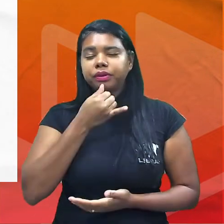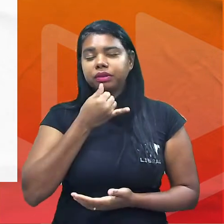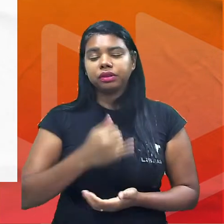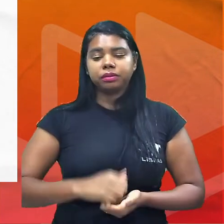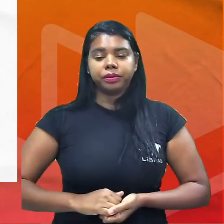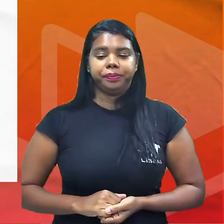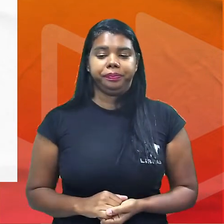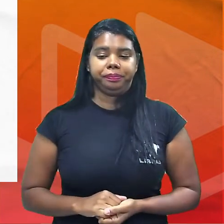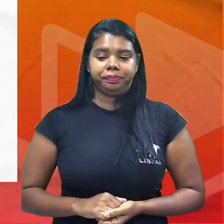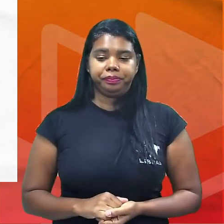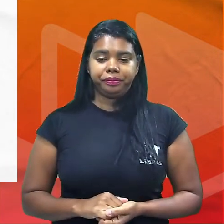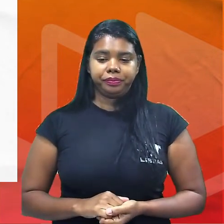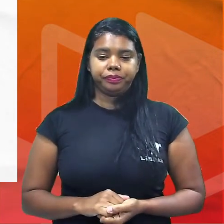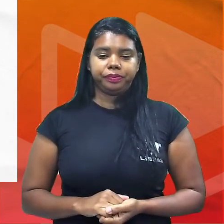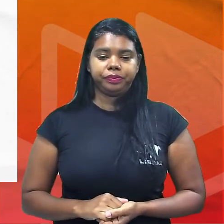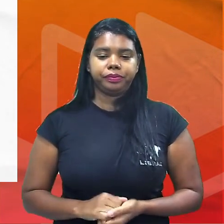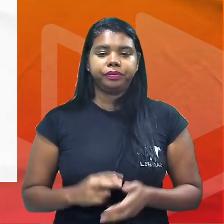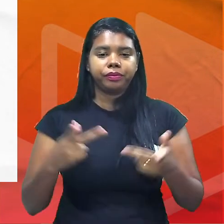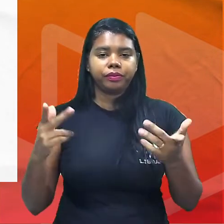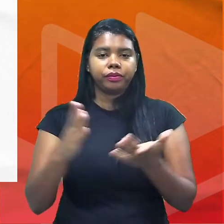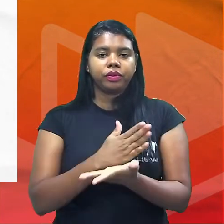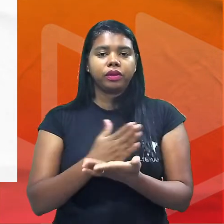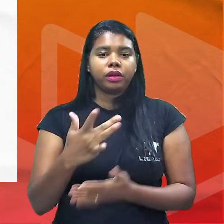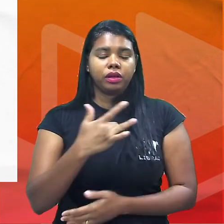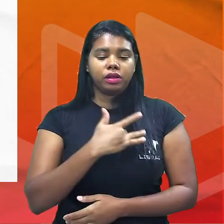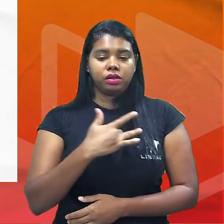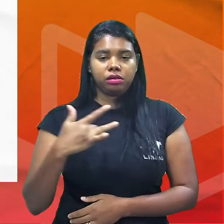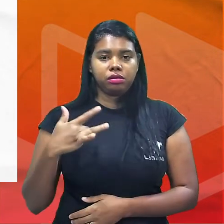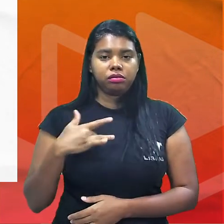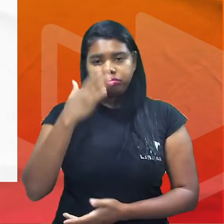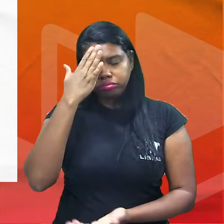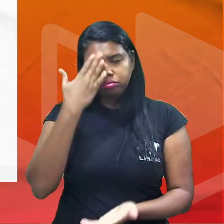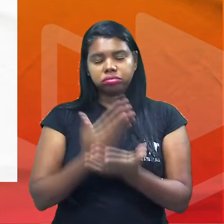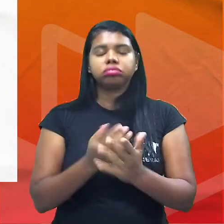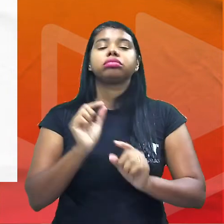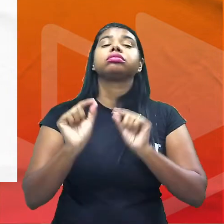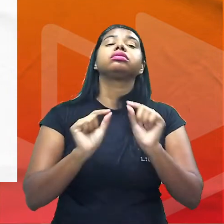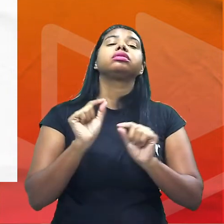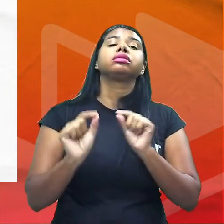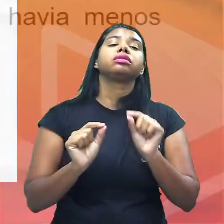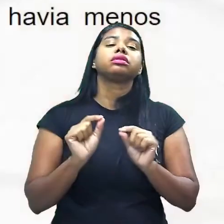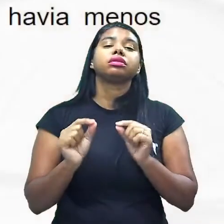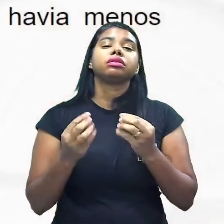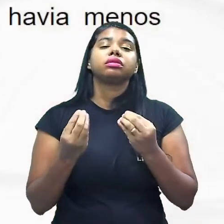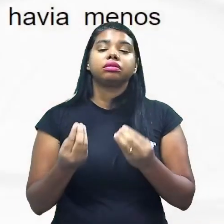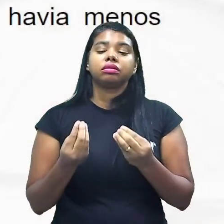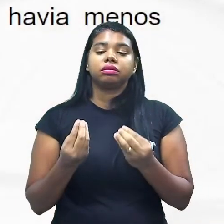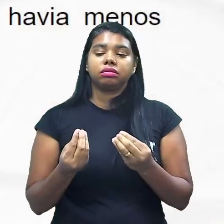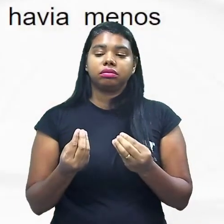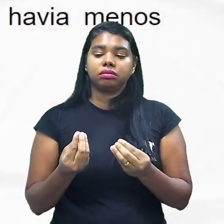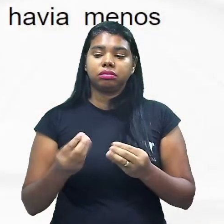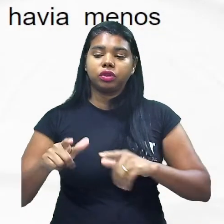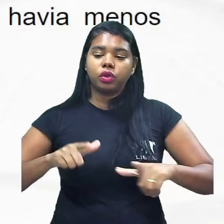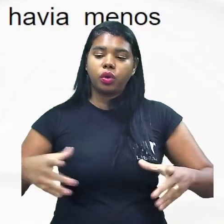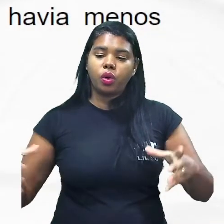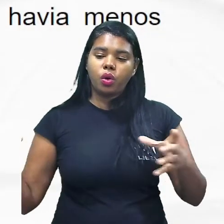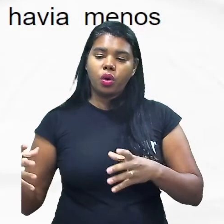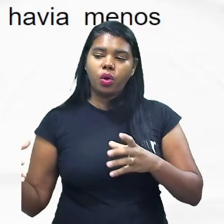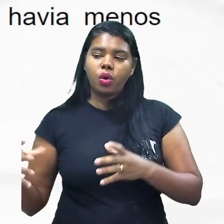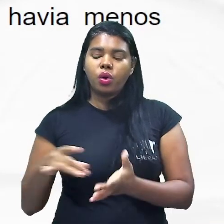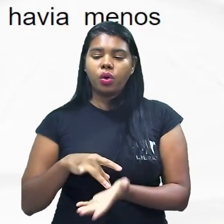item 1 alguns profissionais da saúde acham que com o trabalho em equipe